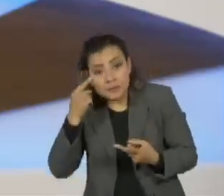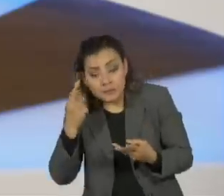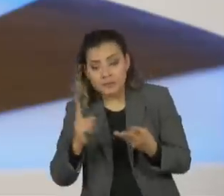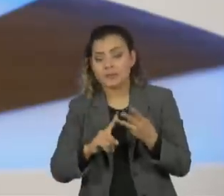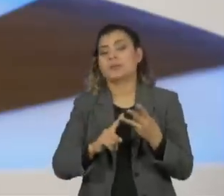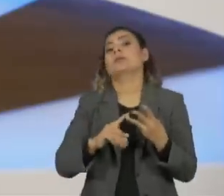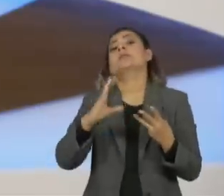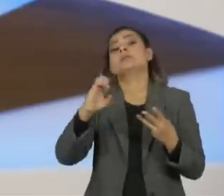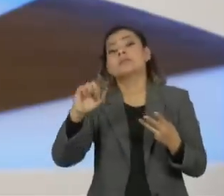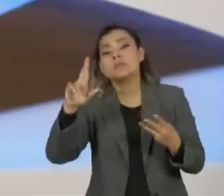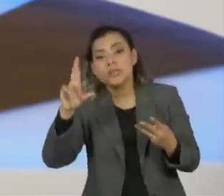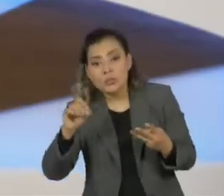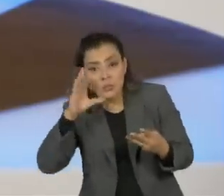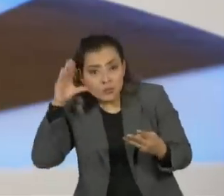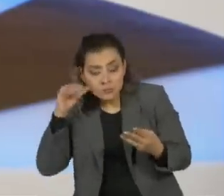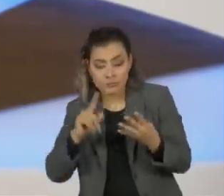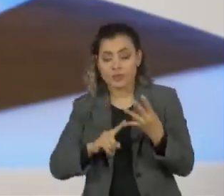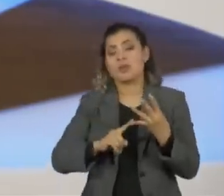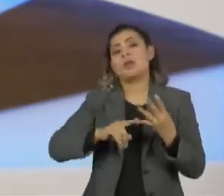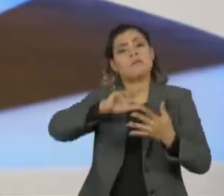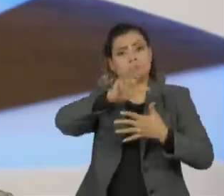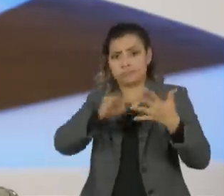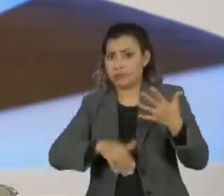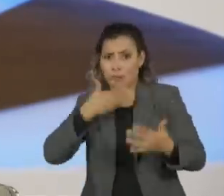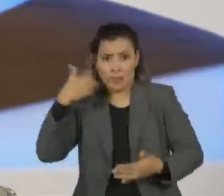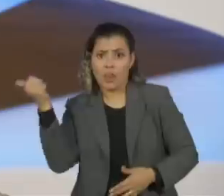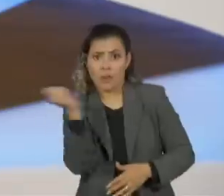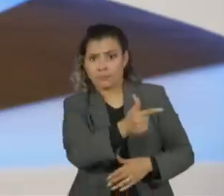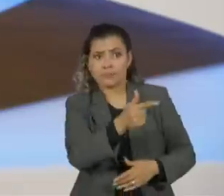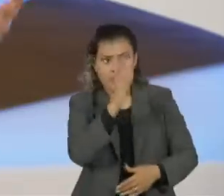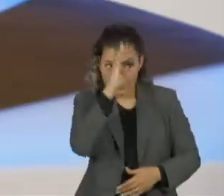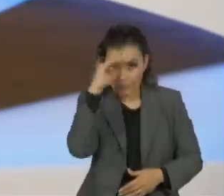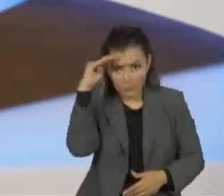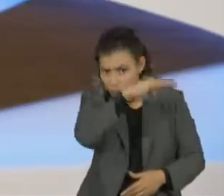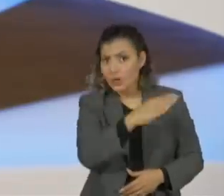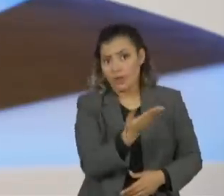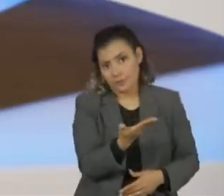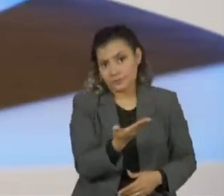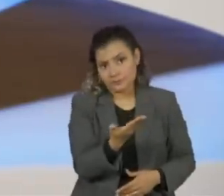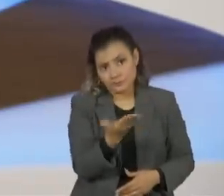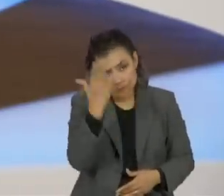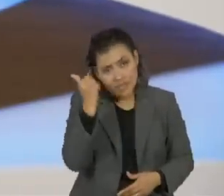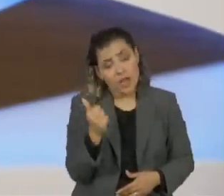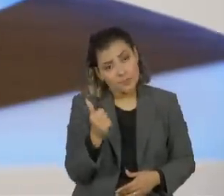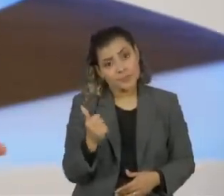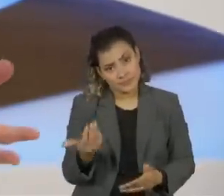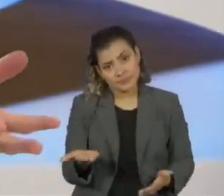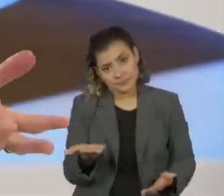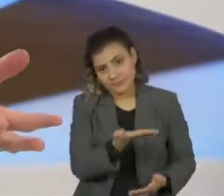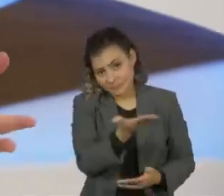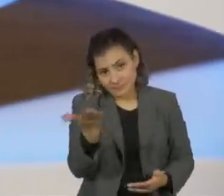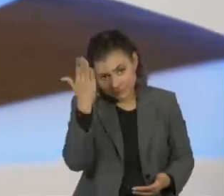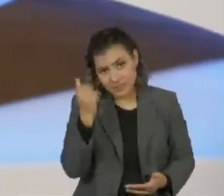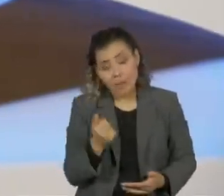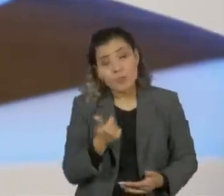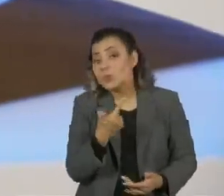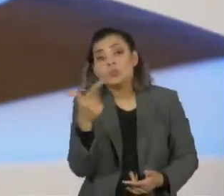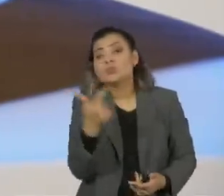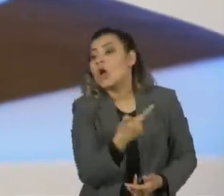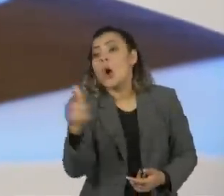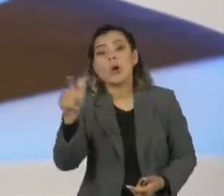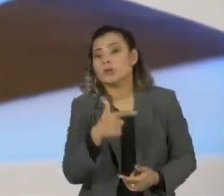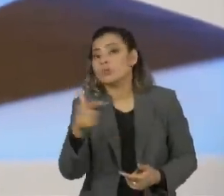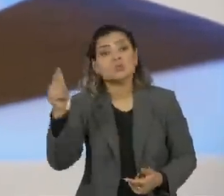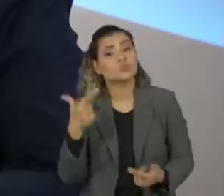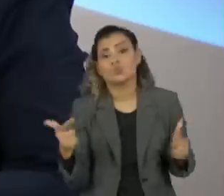o Álvaro Dias, não é? Então, a gente tem que ver que também houve um... Pô, a gente não tinha outra opção, era um